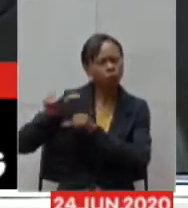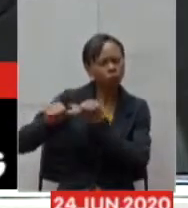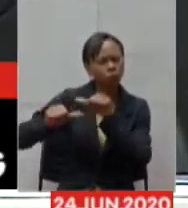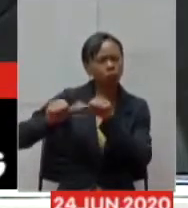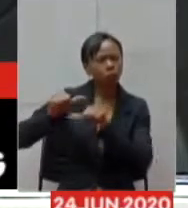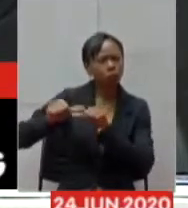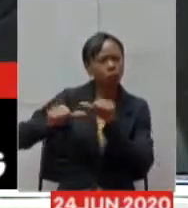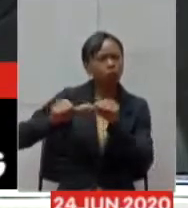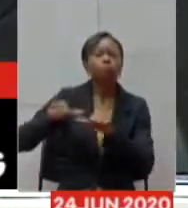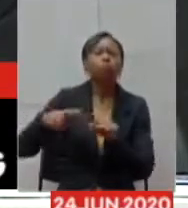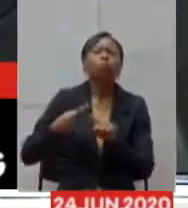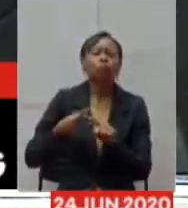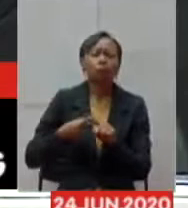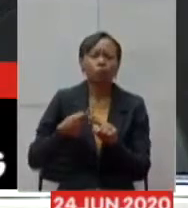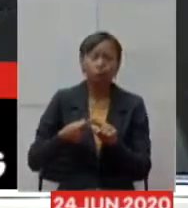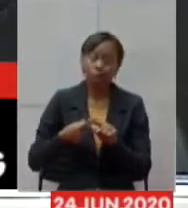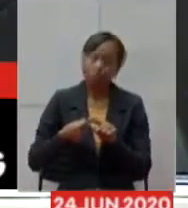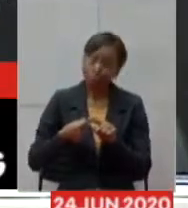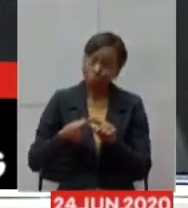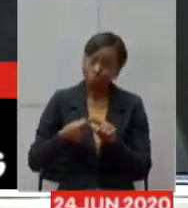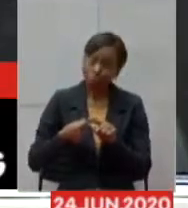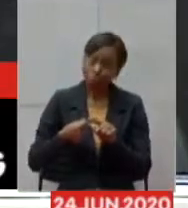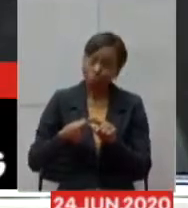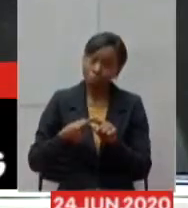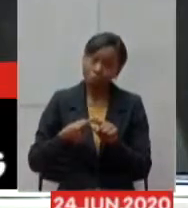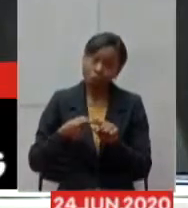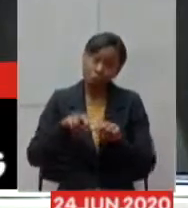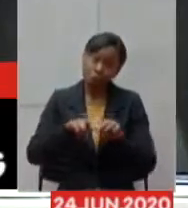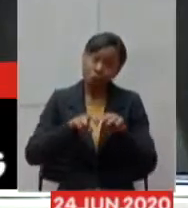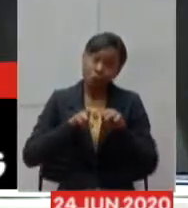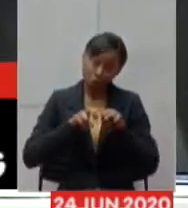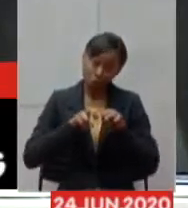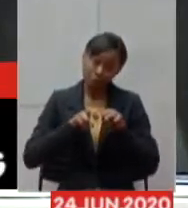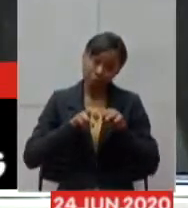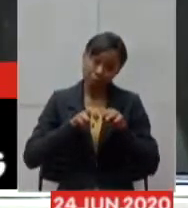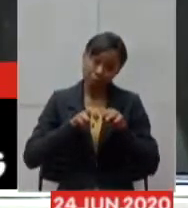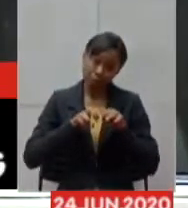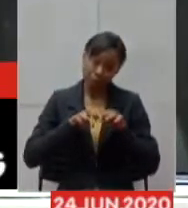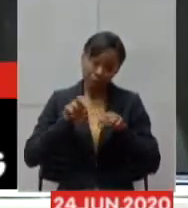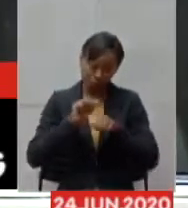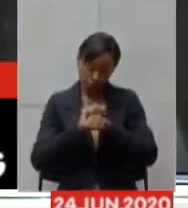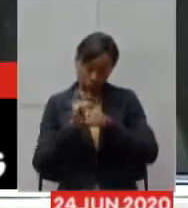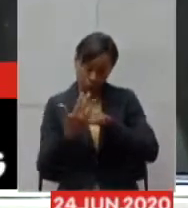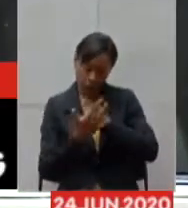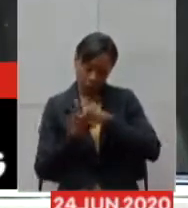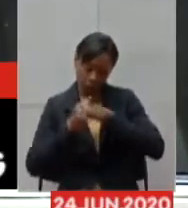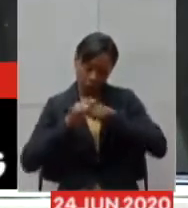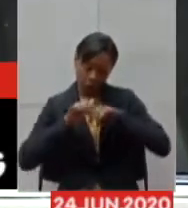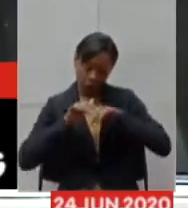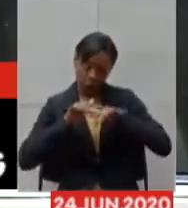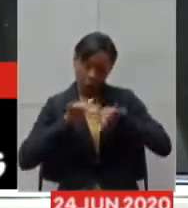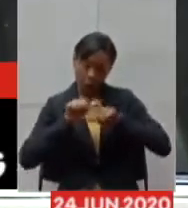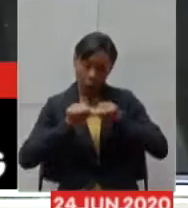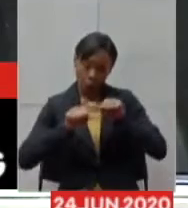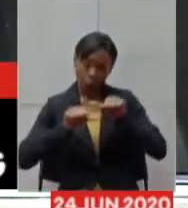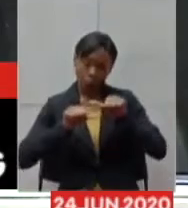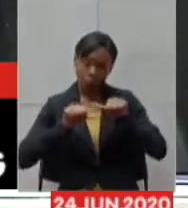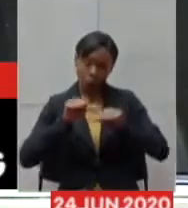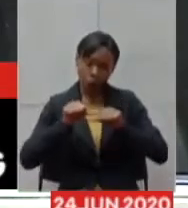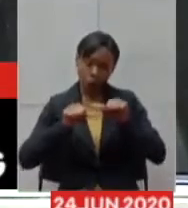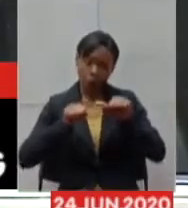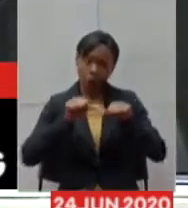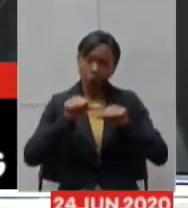a situação da pandemia foi mudando o senhor imagina se eu tivesse montado uma